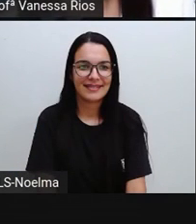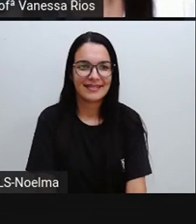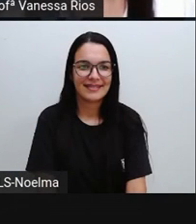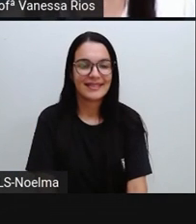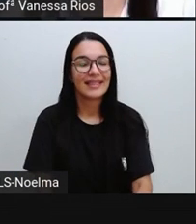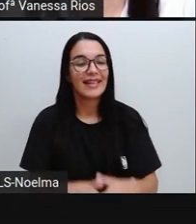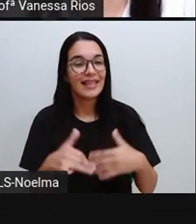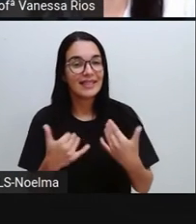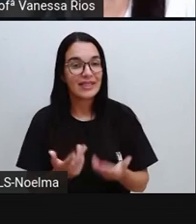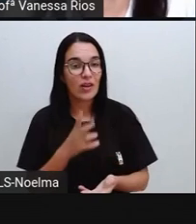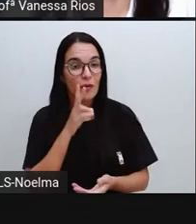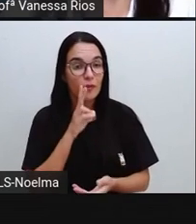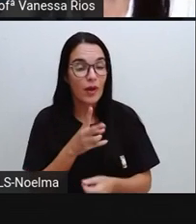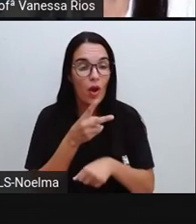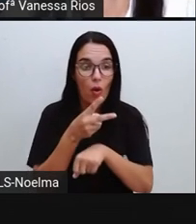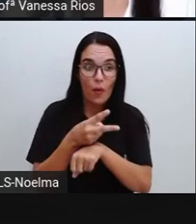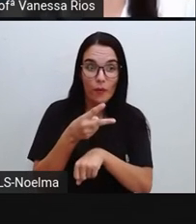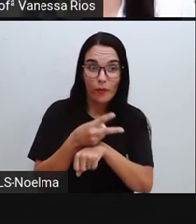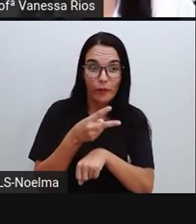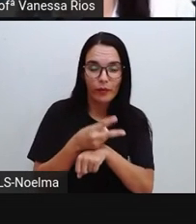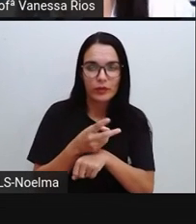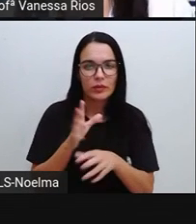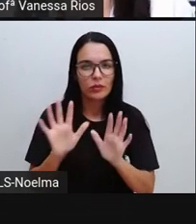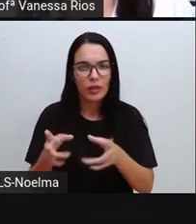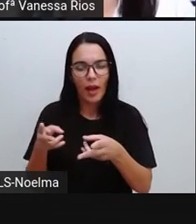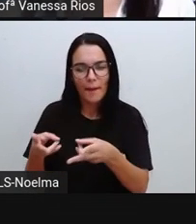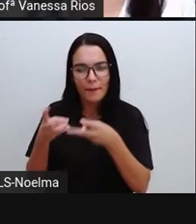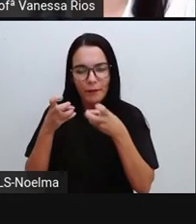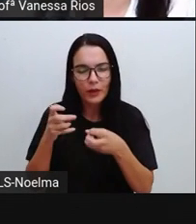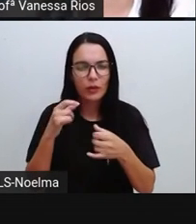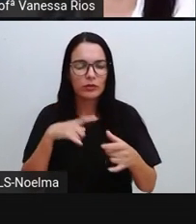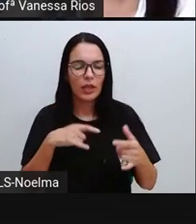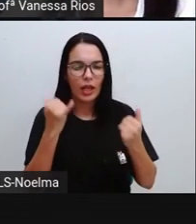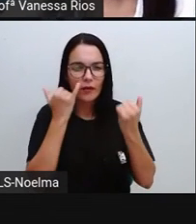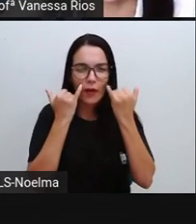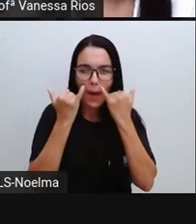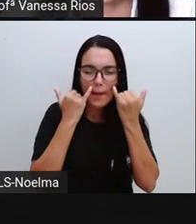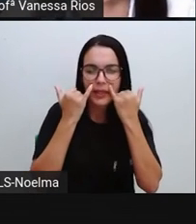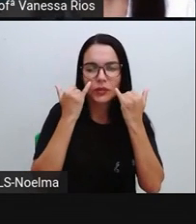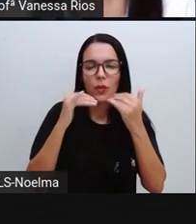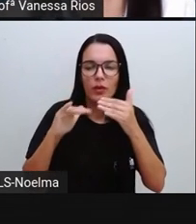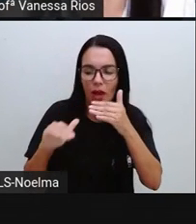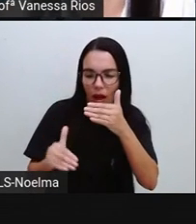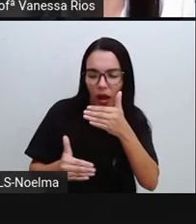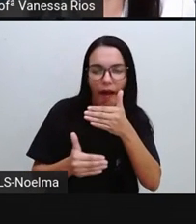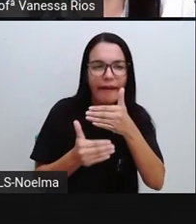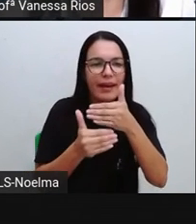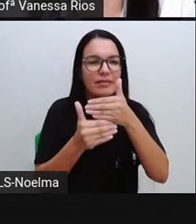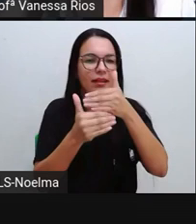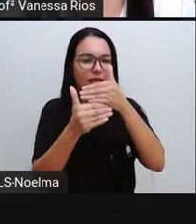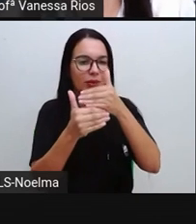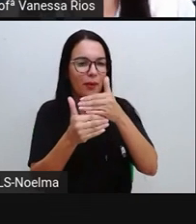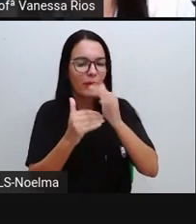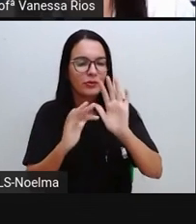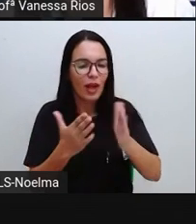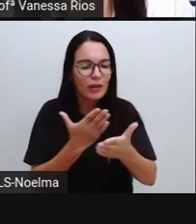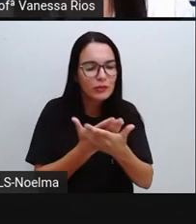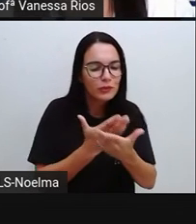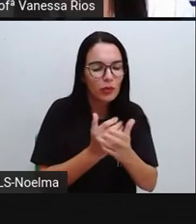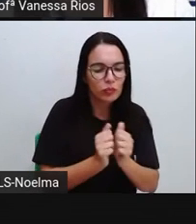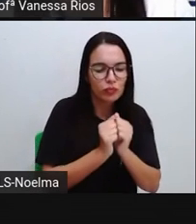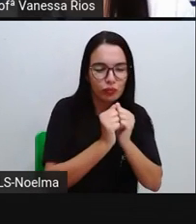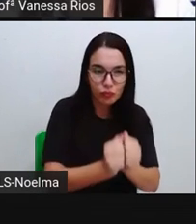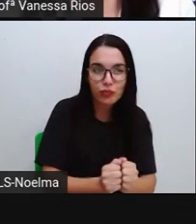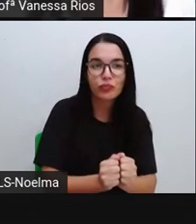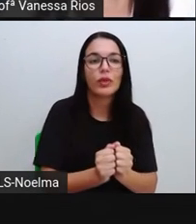Pronto. Então, através do vídeo, a gente observa informações que a gente já trocou e já percebeu, já estudamos nesta